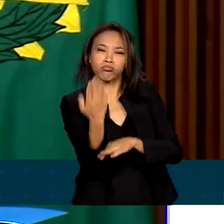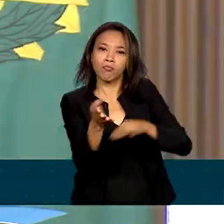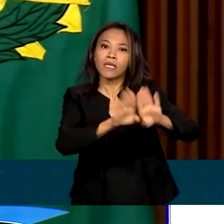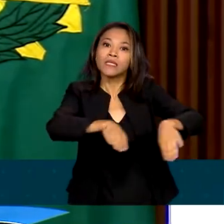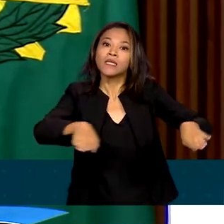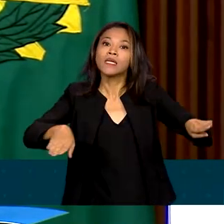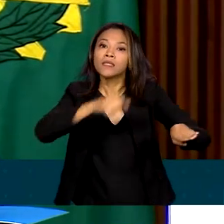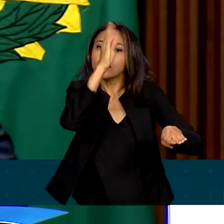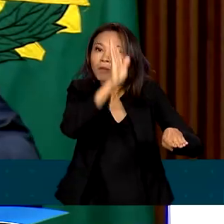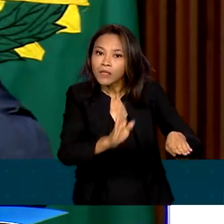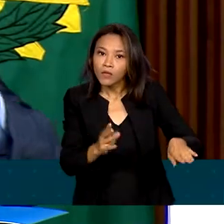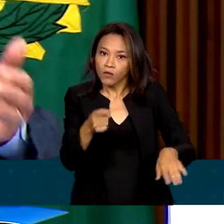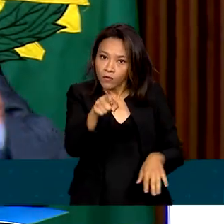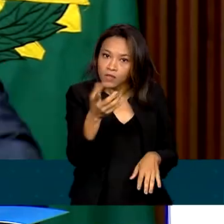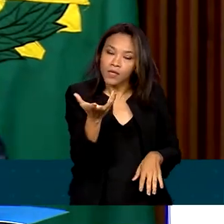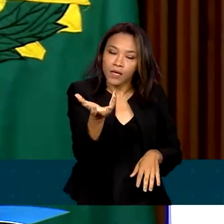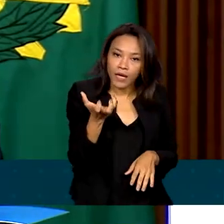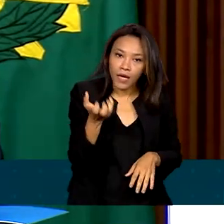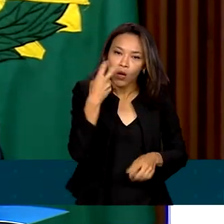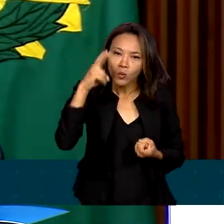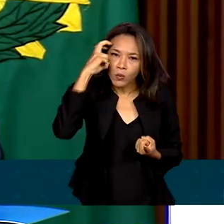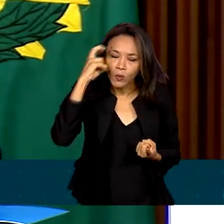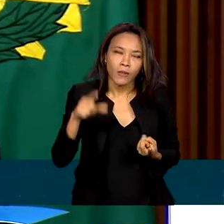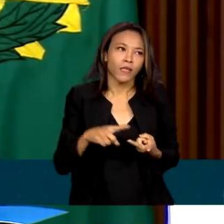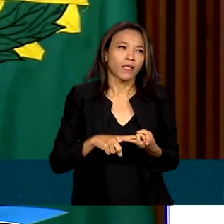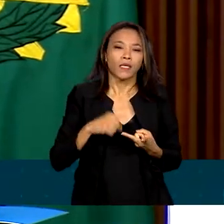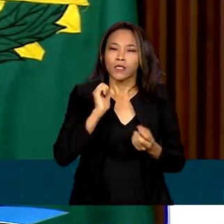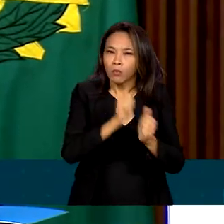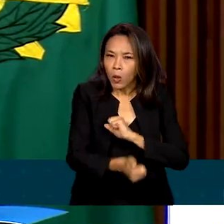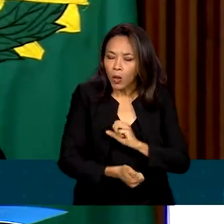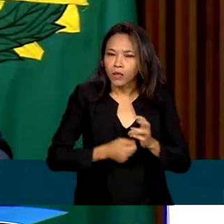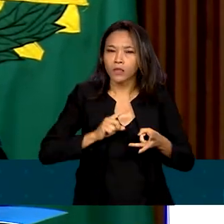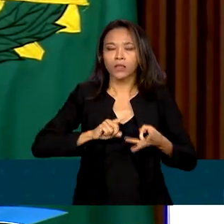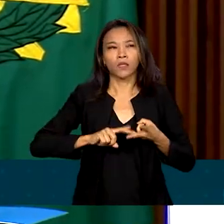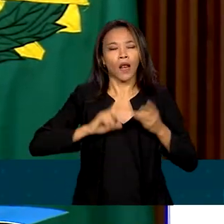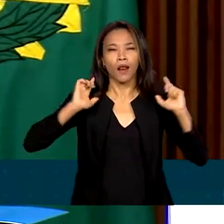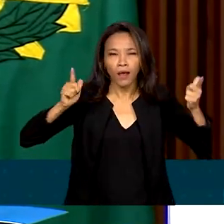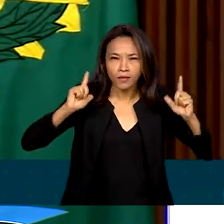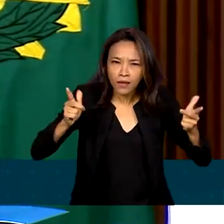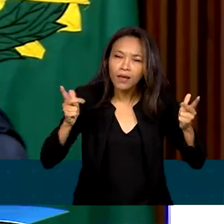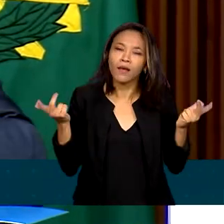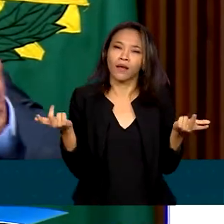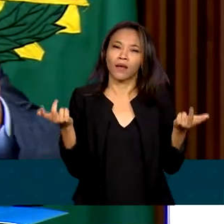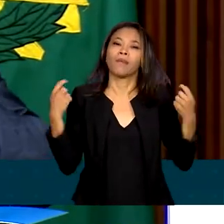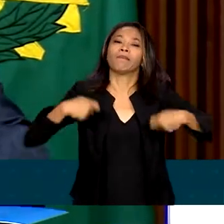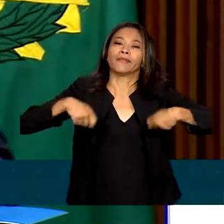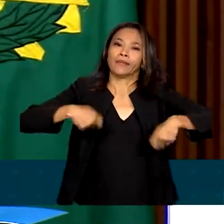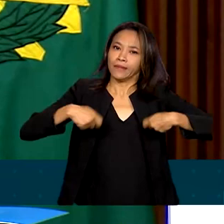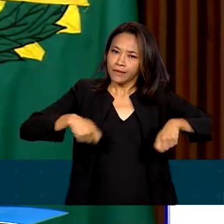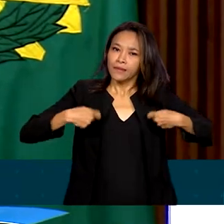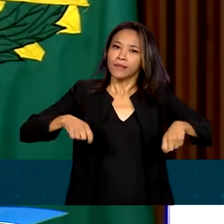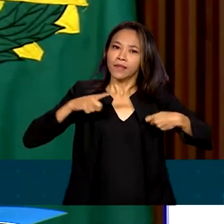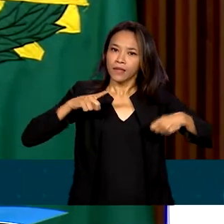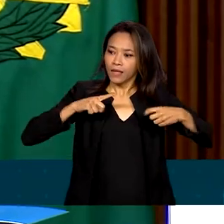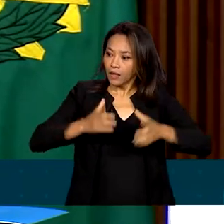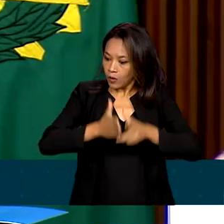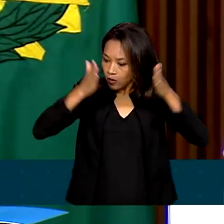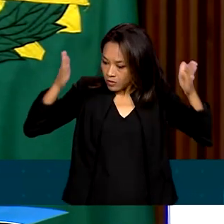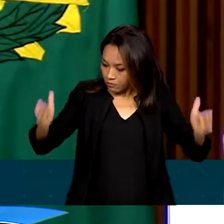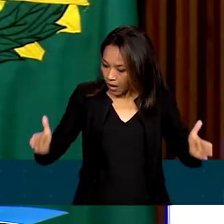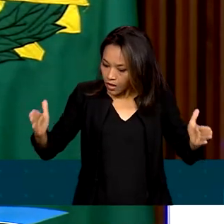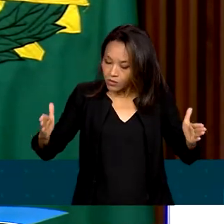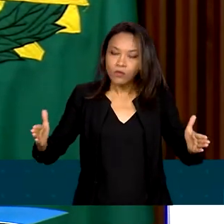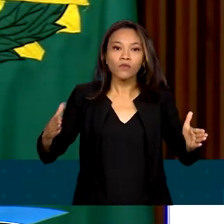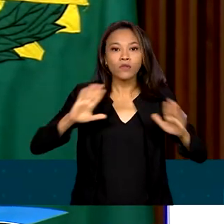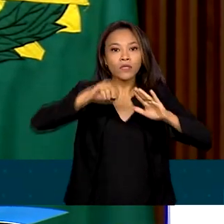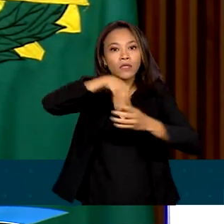brasileiras. Se você quer cultura, se você quer esporte, se você quer lasver, você precisa ter um pouco mais de espaço nas escolas. Vai custar